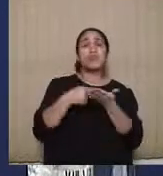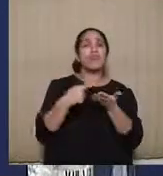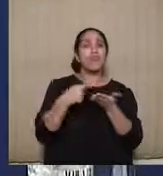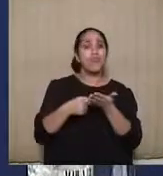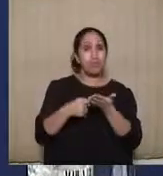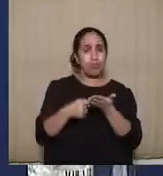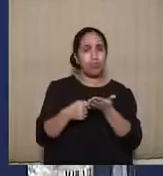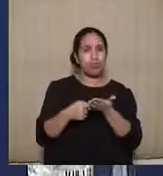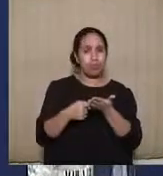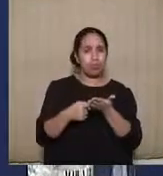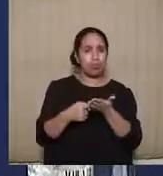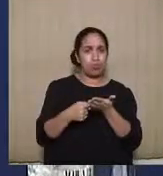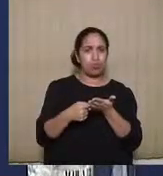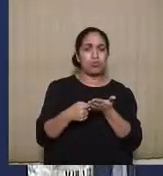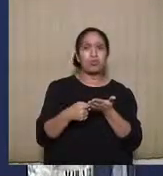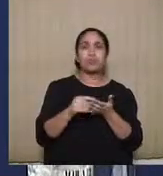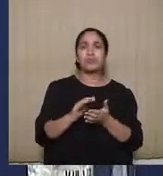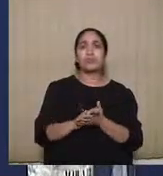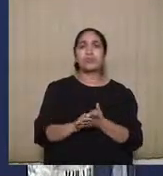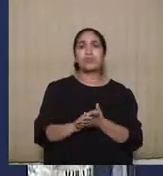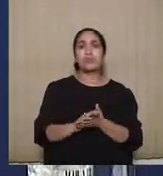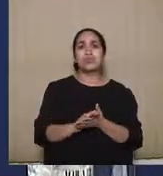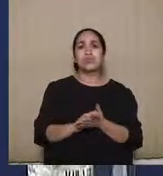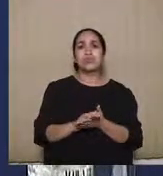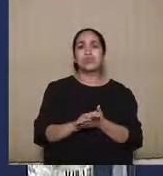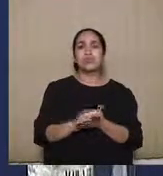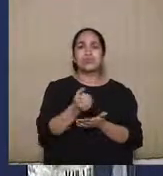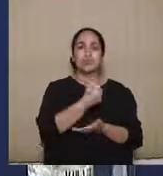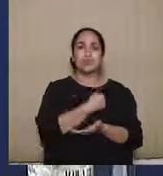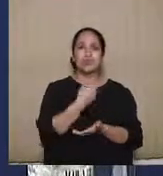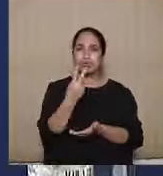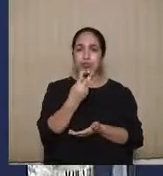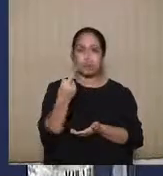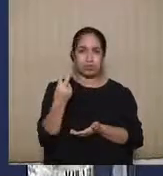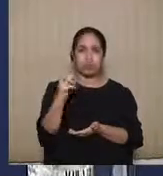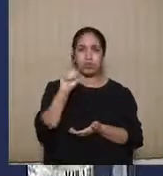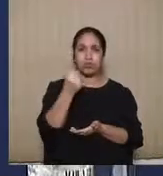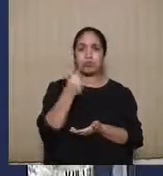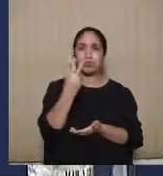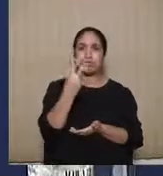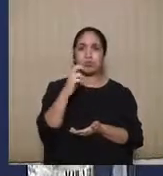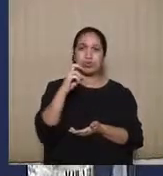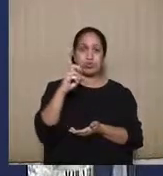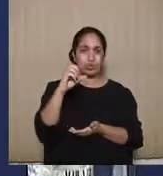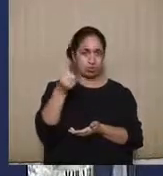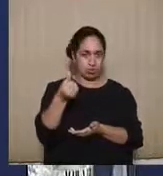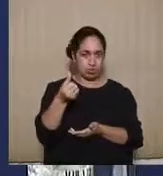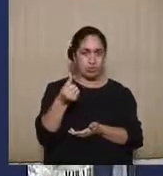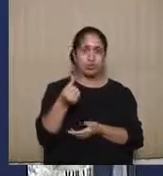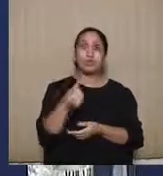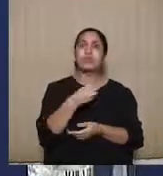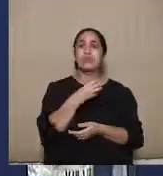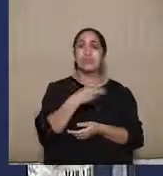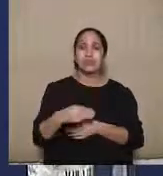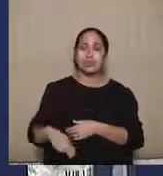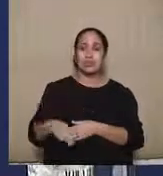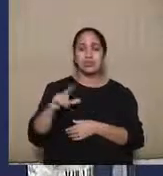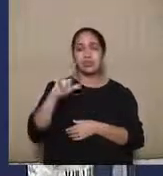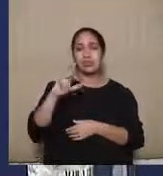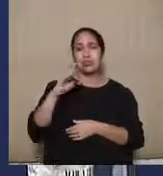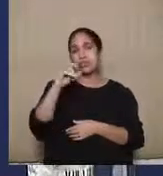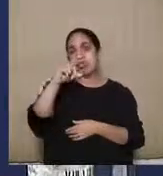no agravo regimental no recurso especial 8.256 da ministra Luciana Lost, de